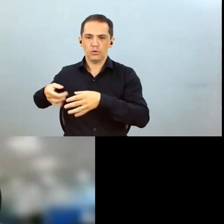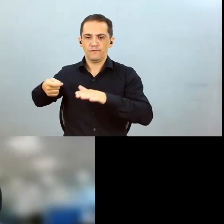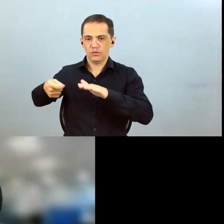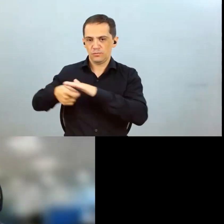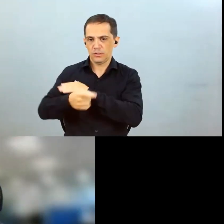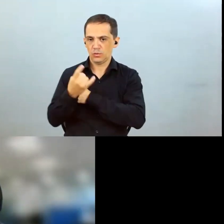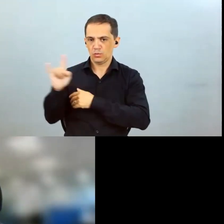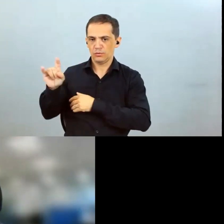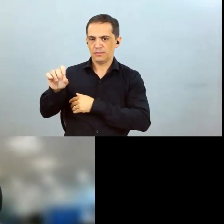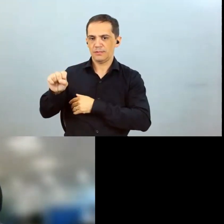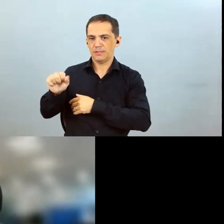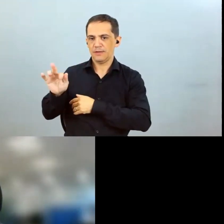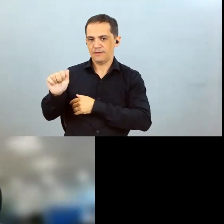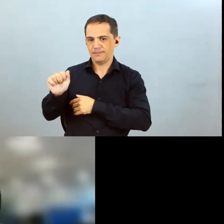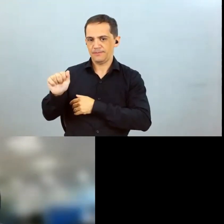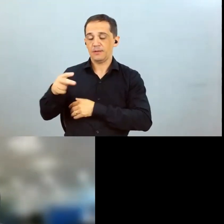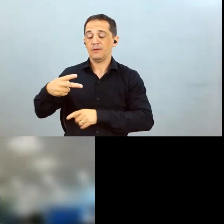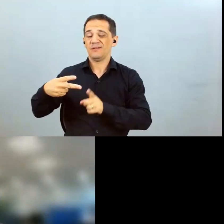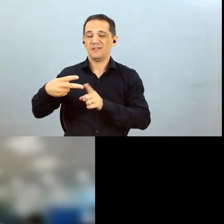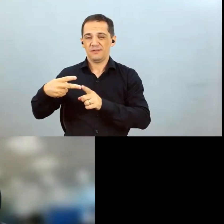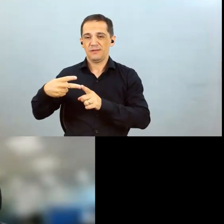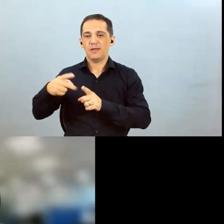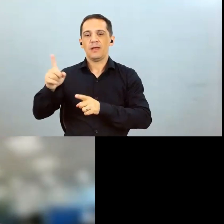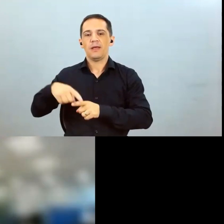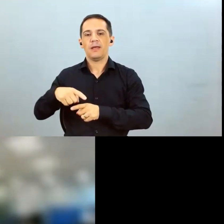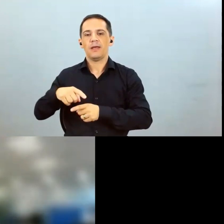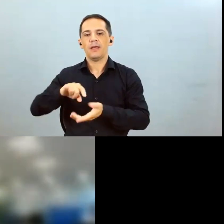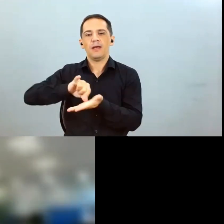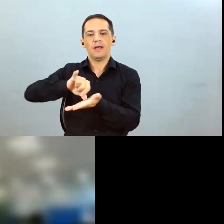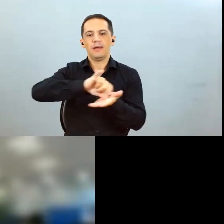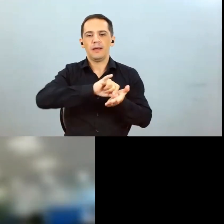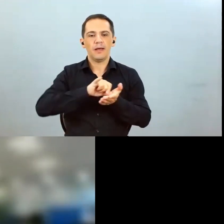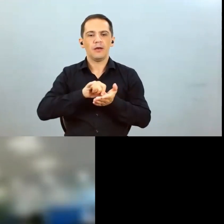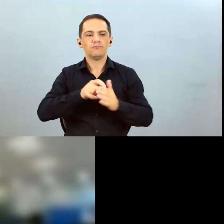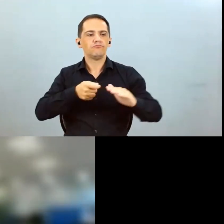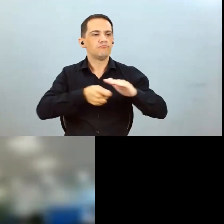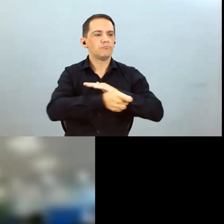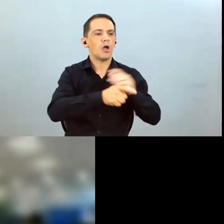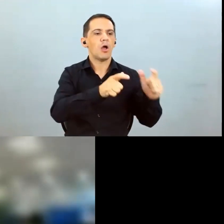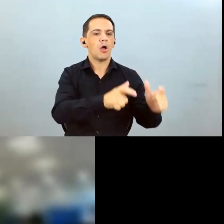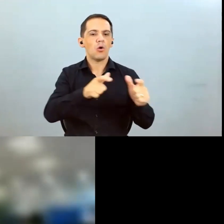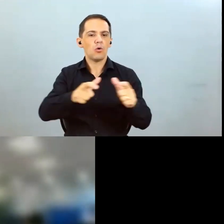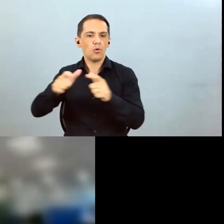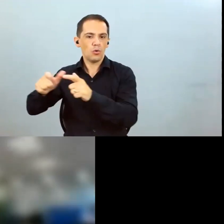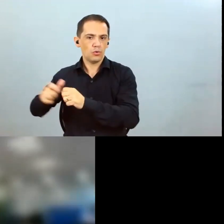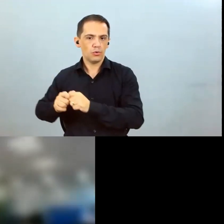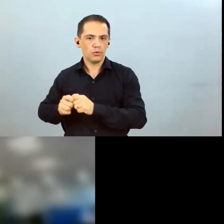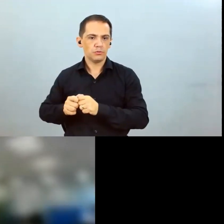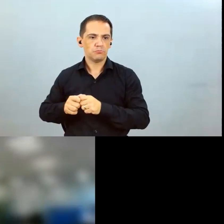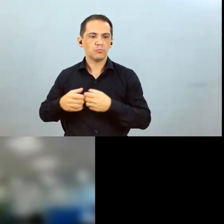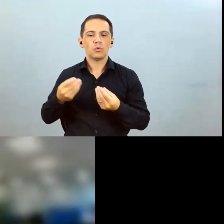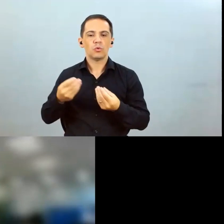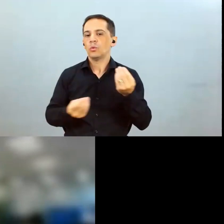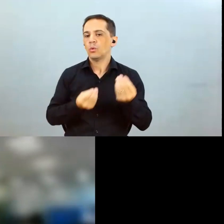pergunta e a segunda pergunta é sobre alocação de capital, a estratégia da companhia é seguir sendo asset light, acho que isso está muito